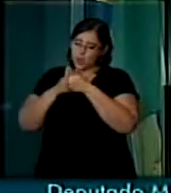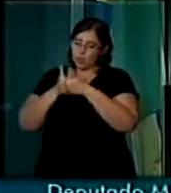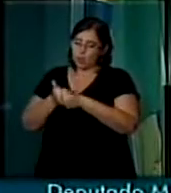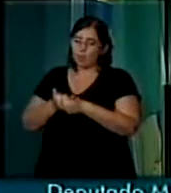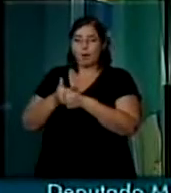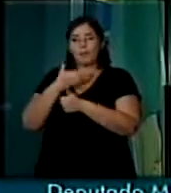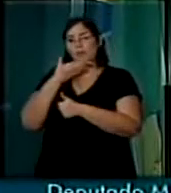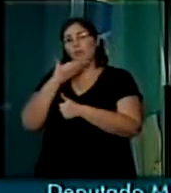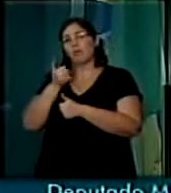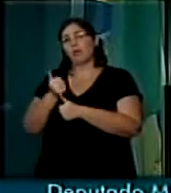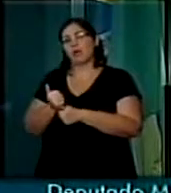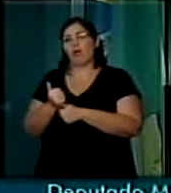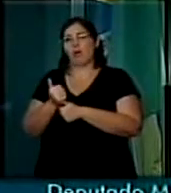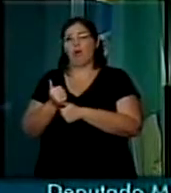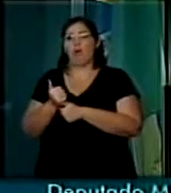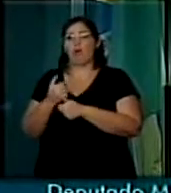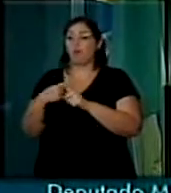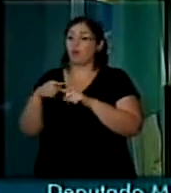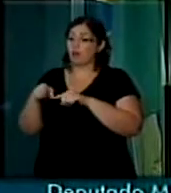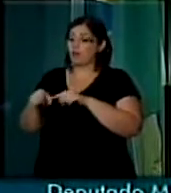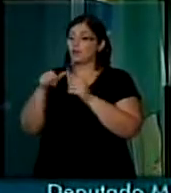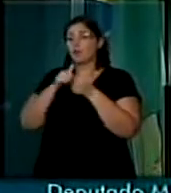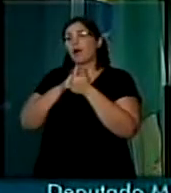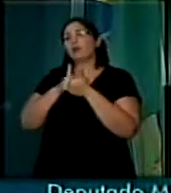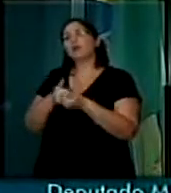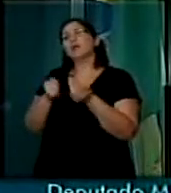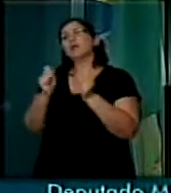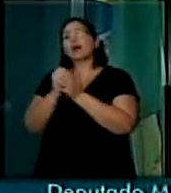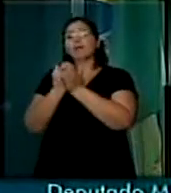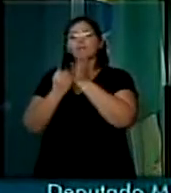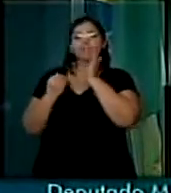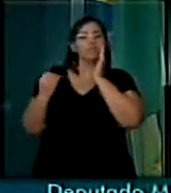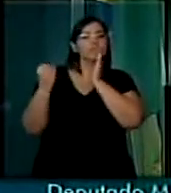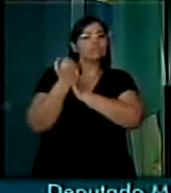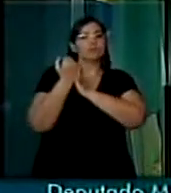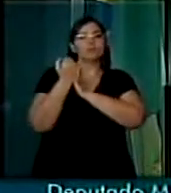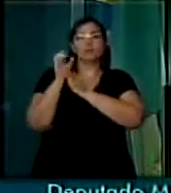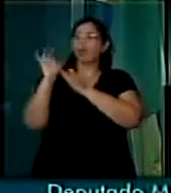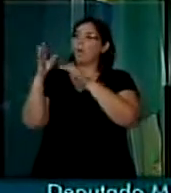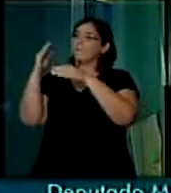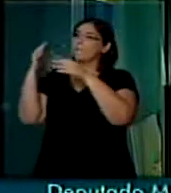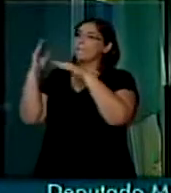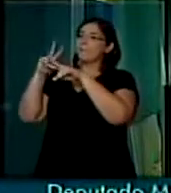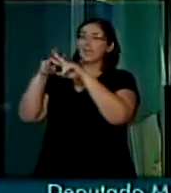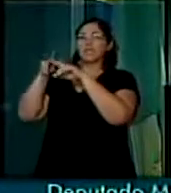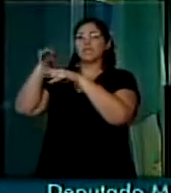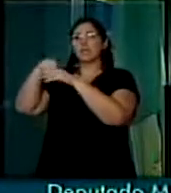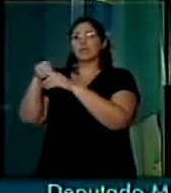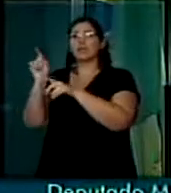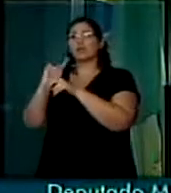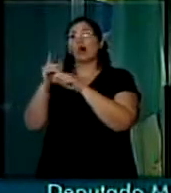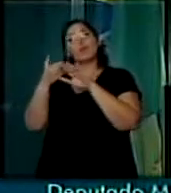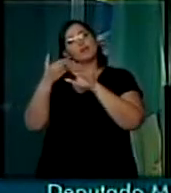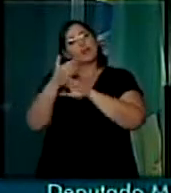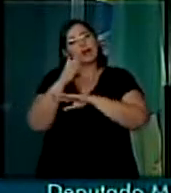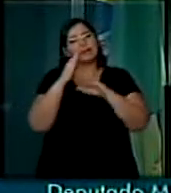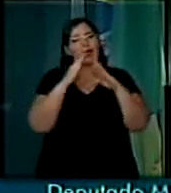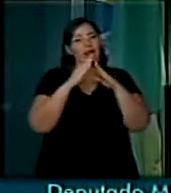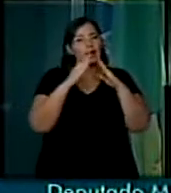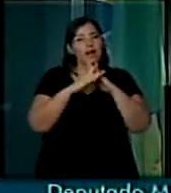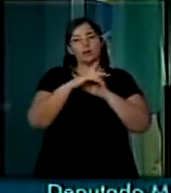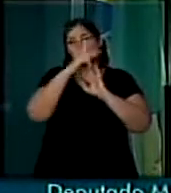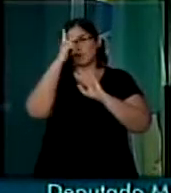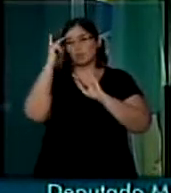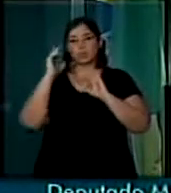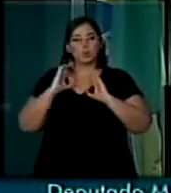mais amplo, que esse acompanhamento ultrapasse os muros de uma penitenciária, que vá até a casa do